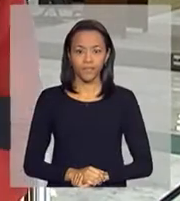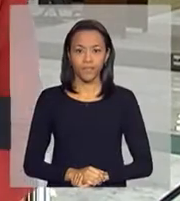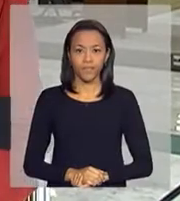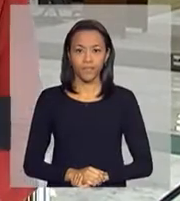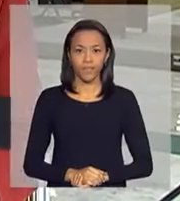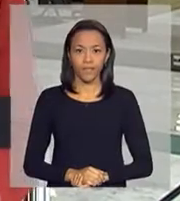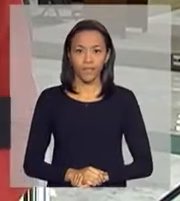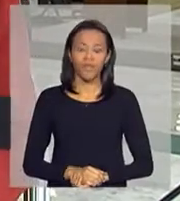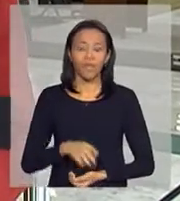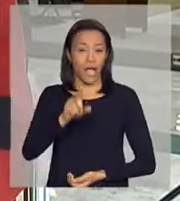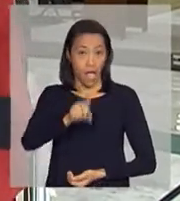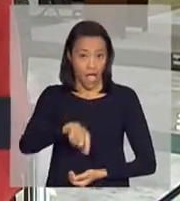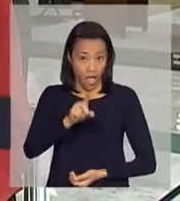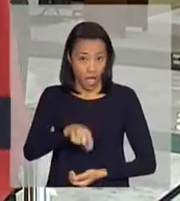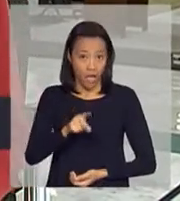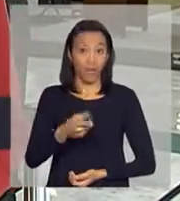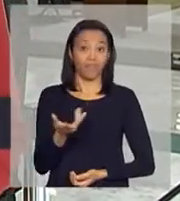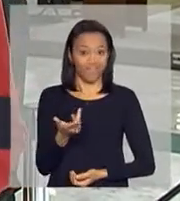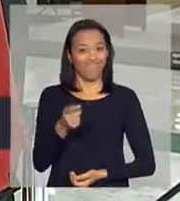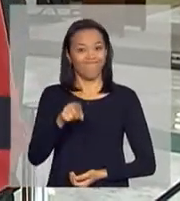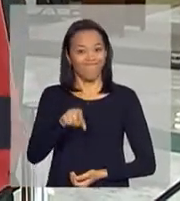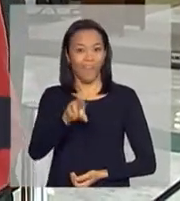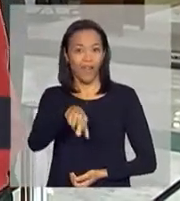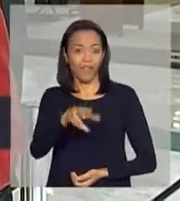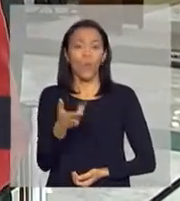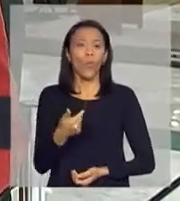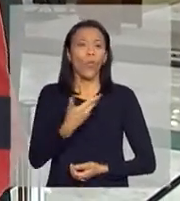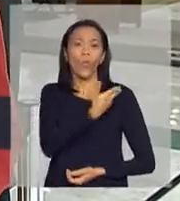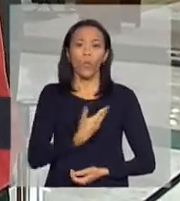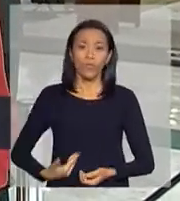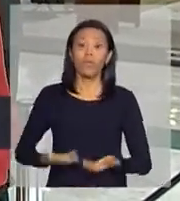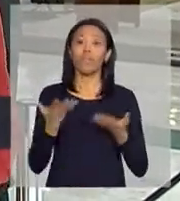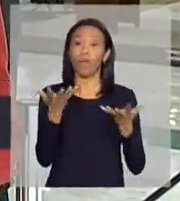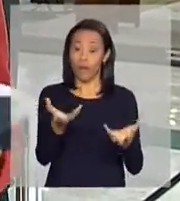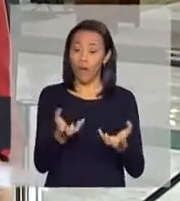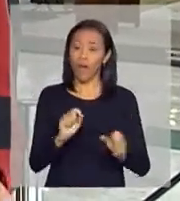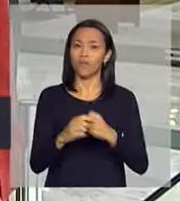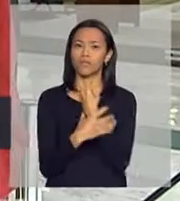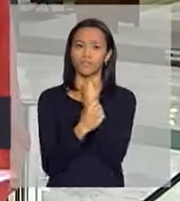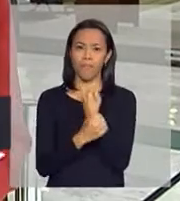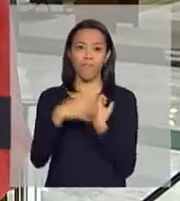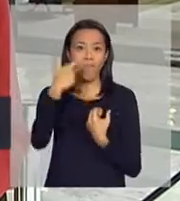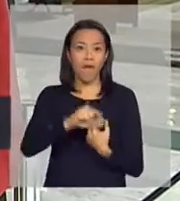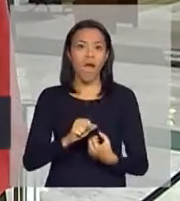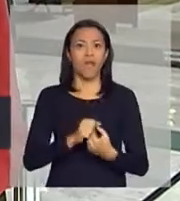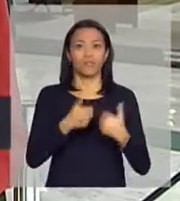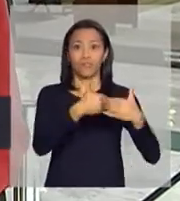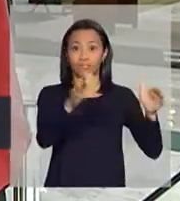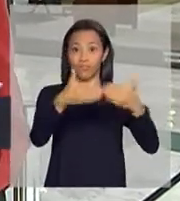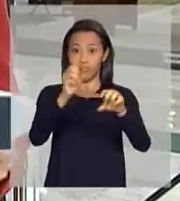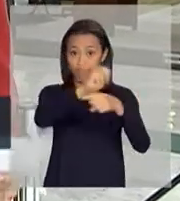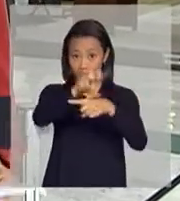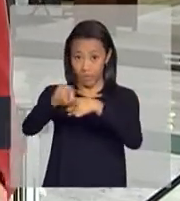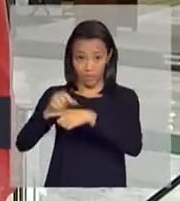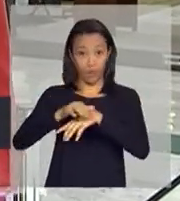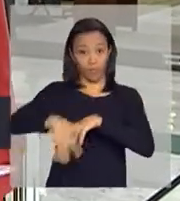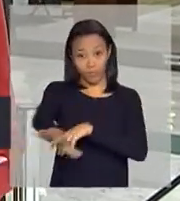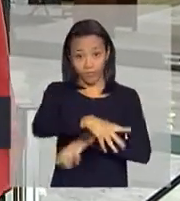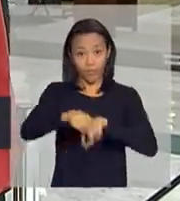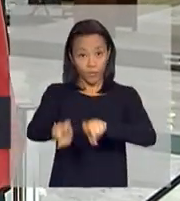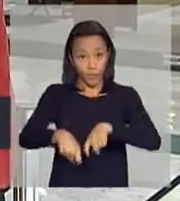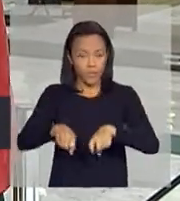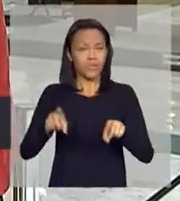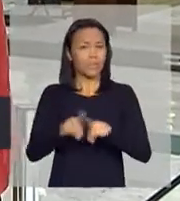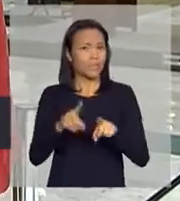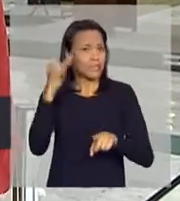É Carla, a intenção é essa mesmo. governo quer garantir mais emprego no campo, mais qualidade